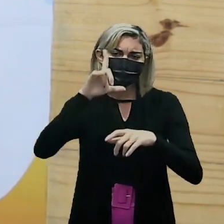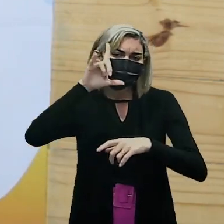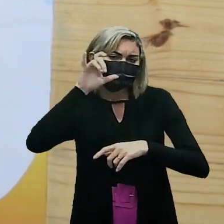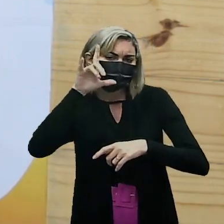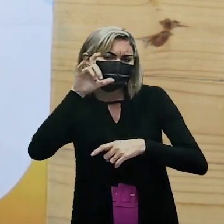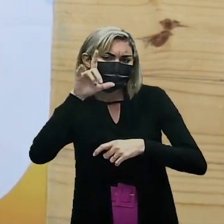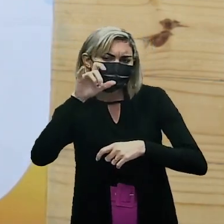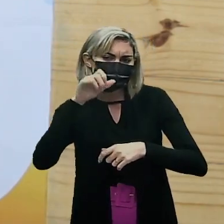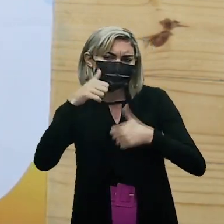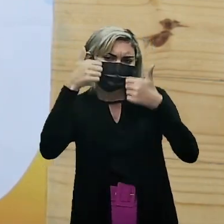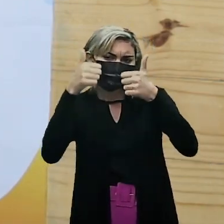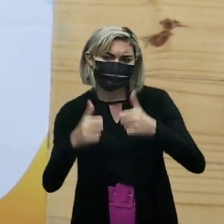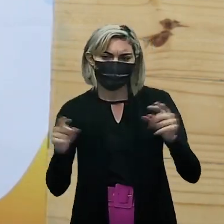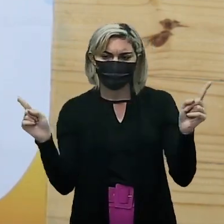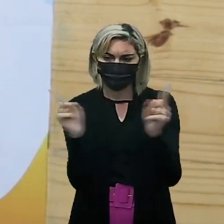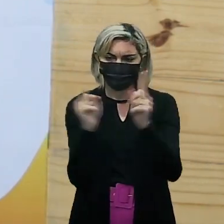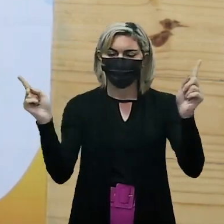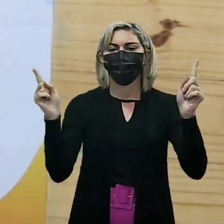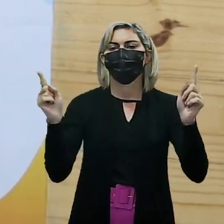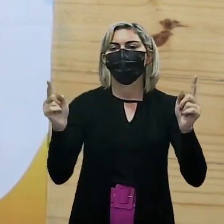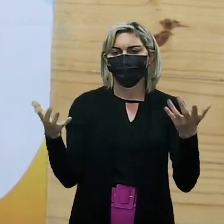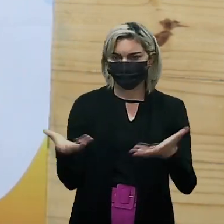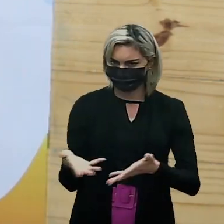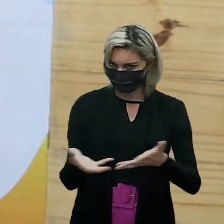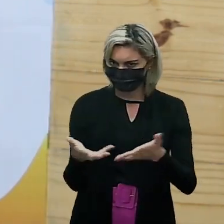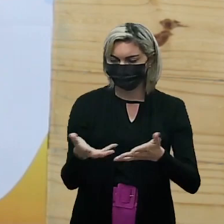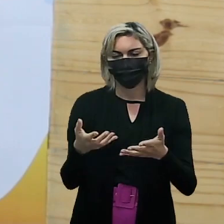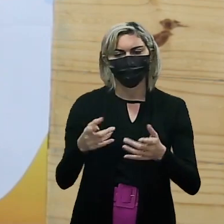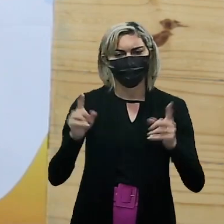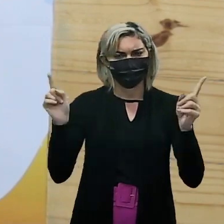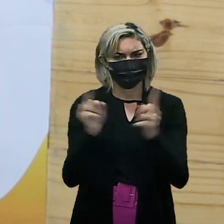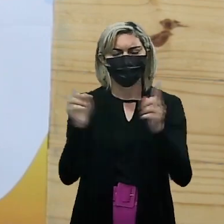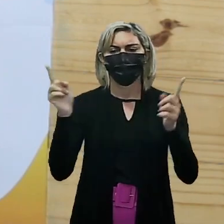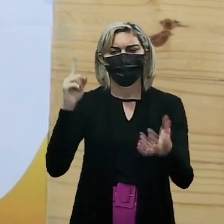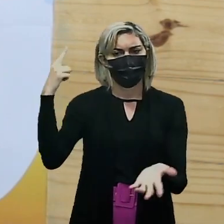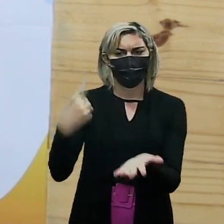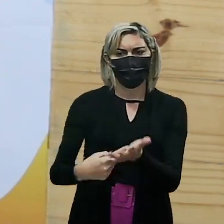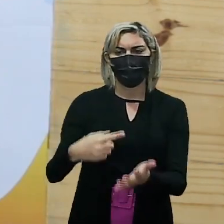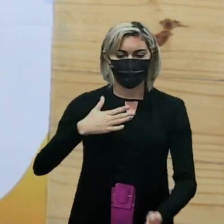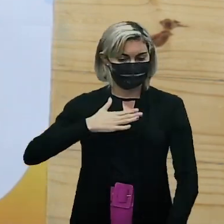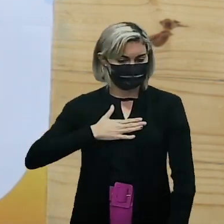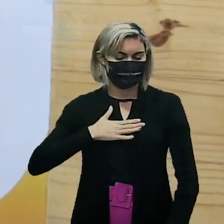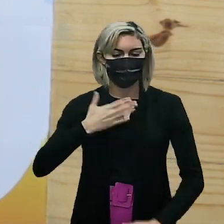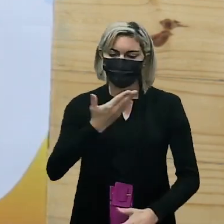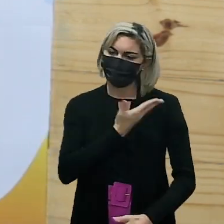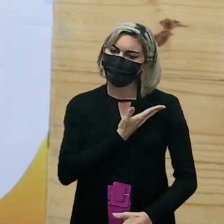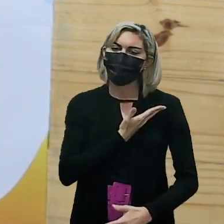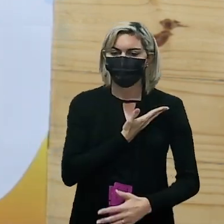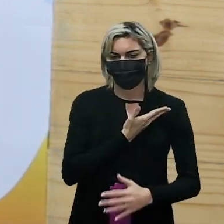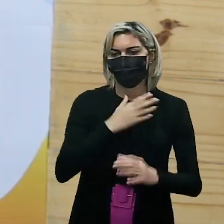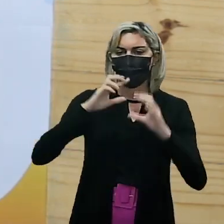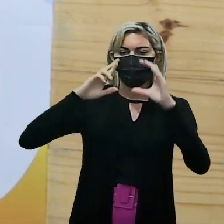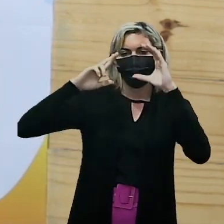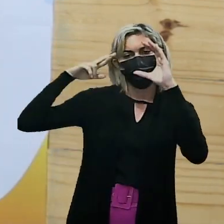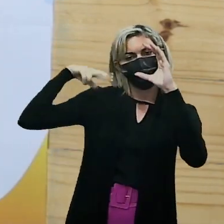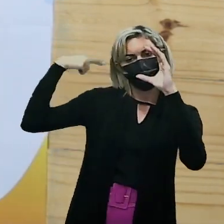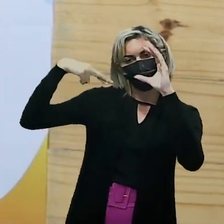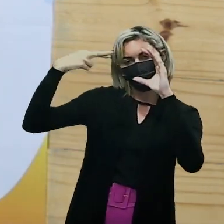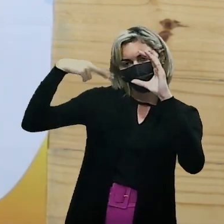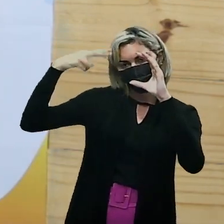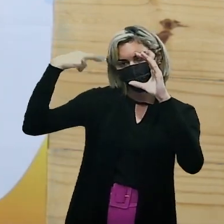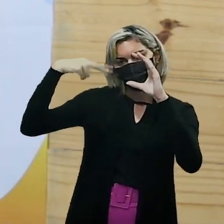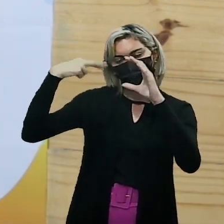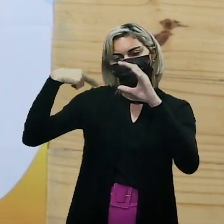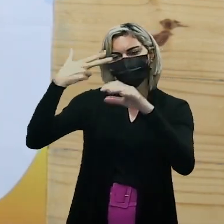convidar já pra você tirar um print agora Tá? Um print e marcar a mim e o meu amigo Robertão da